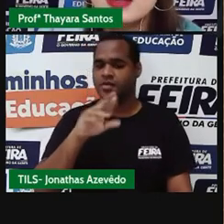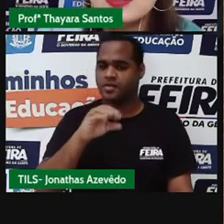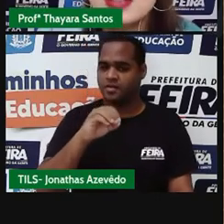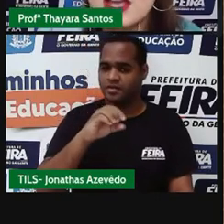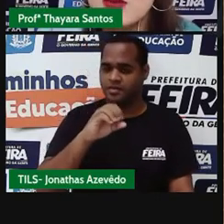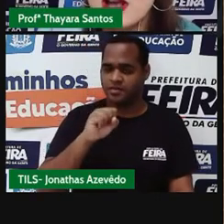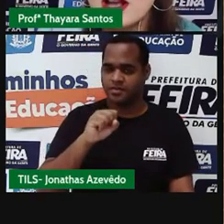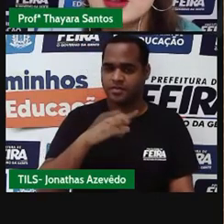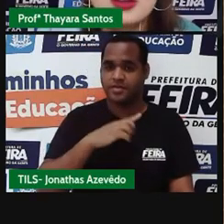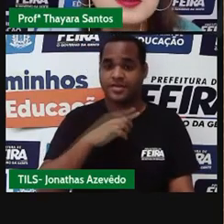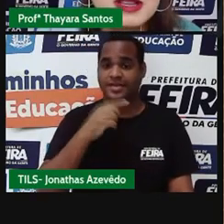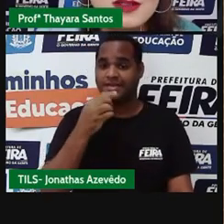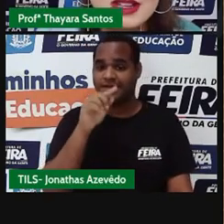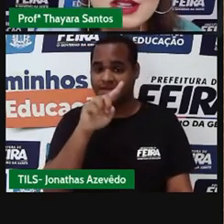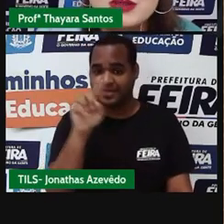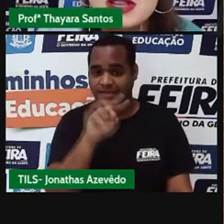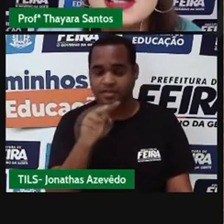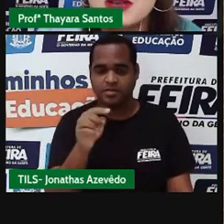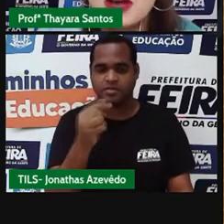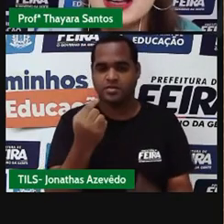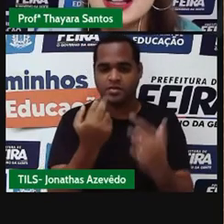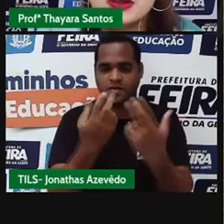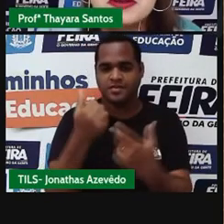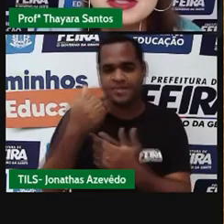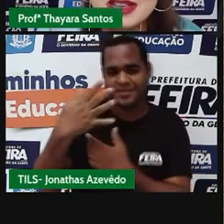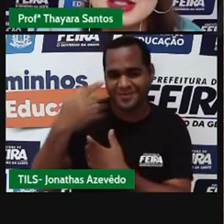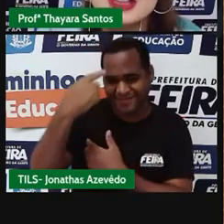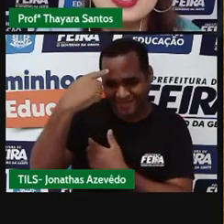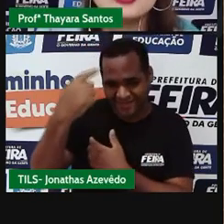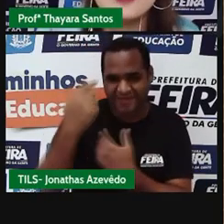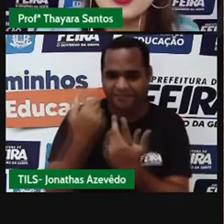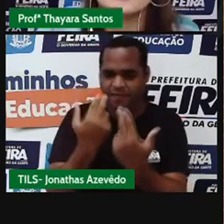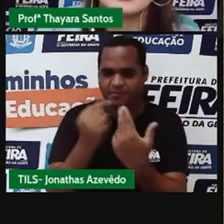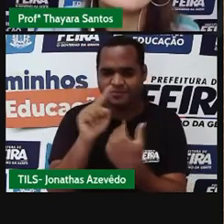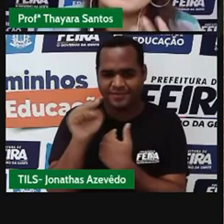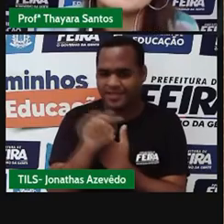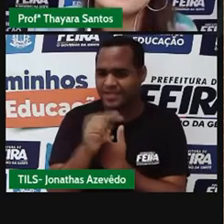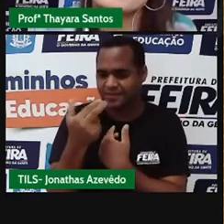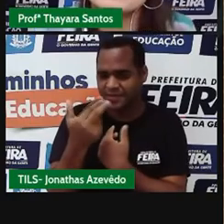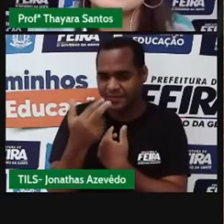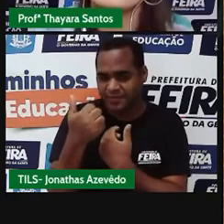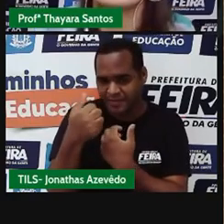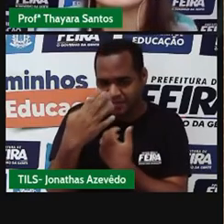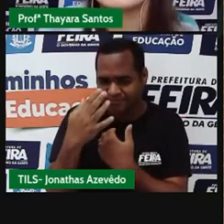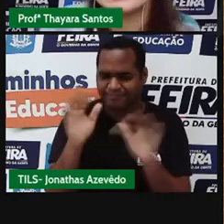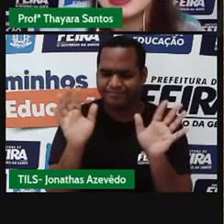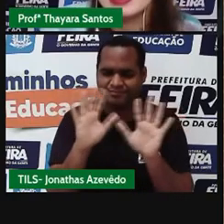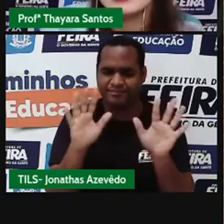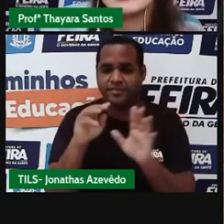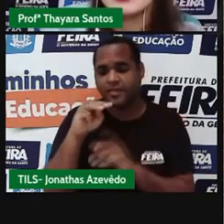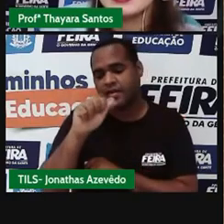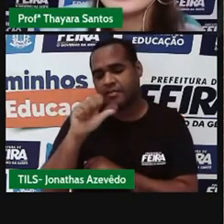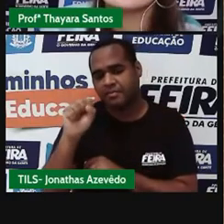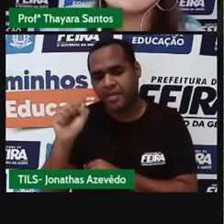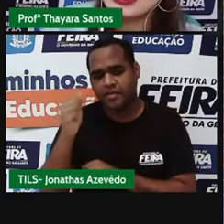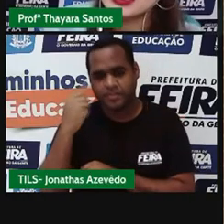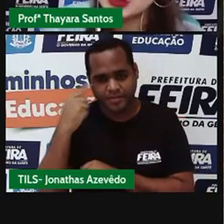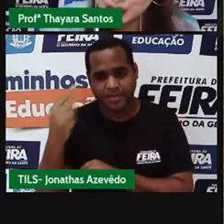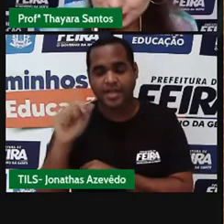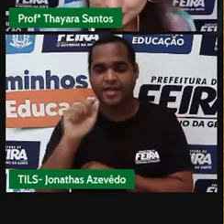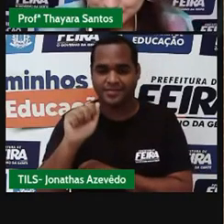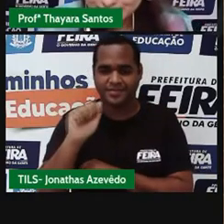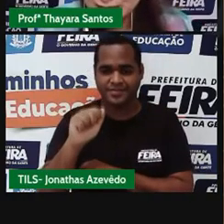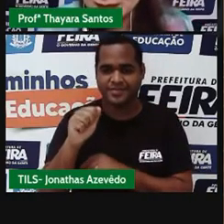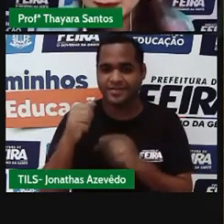está dizendo Z igual a 14, mas, na verdade, não é Z igual a 14, né, gente? A já viu que a massa é representada pela letra A. A é igual a